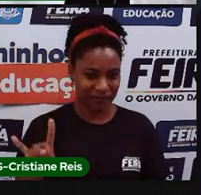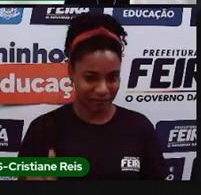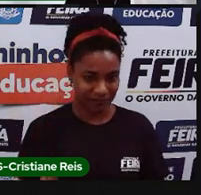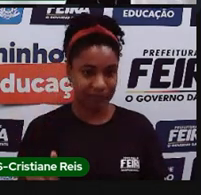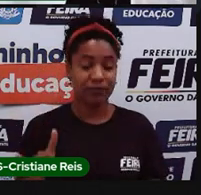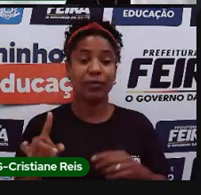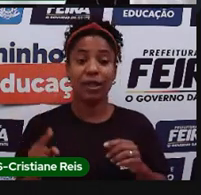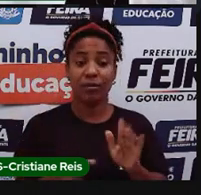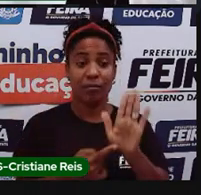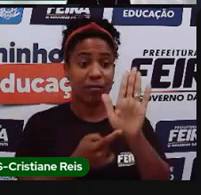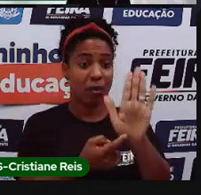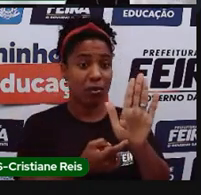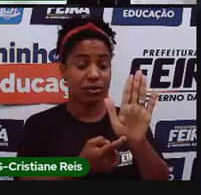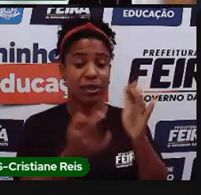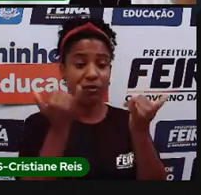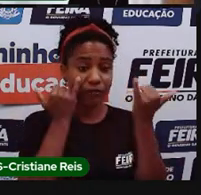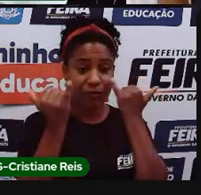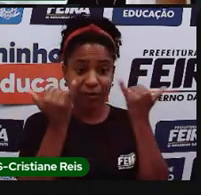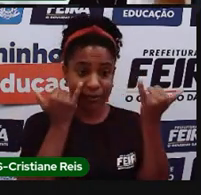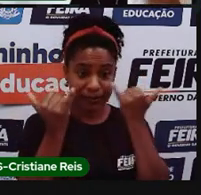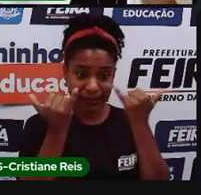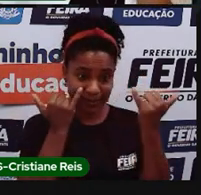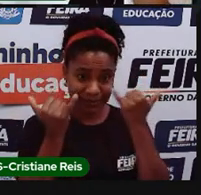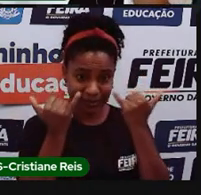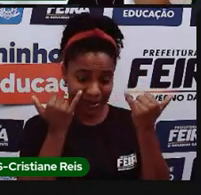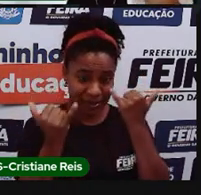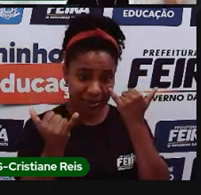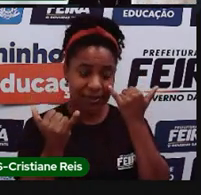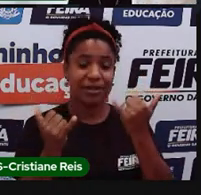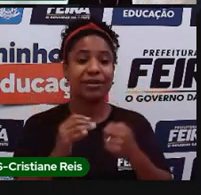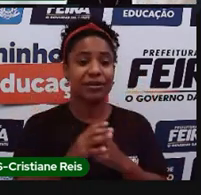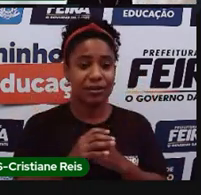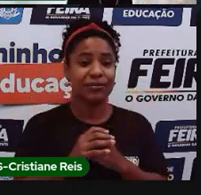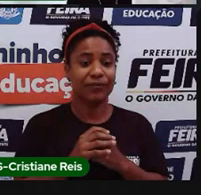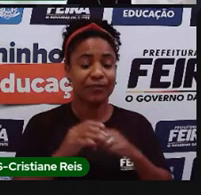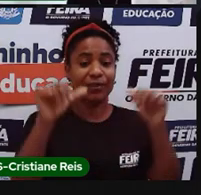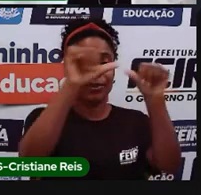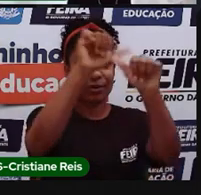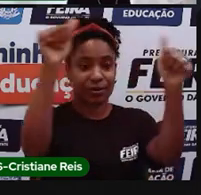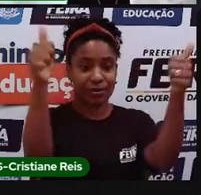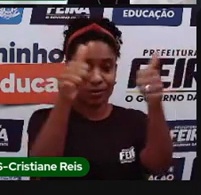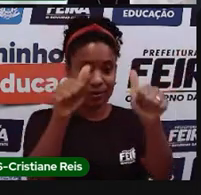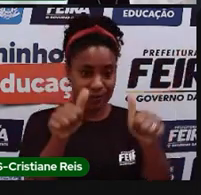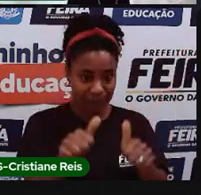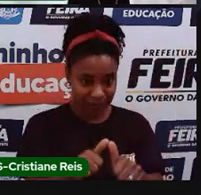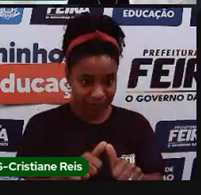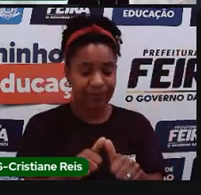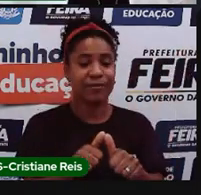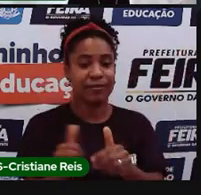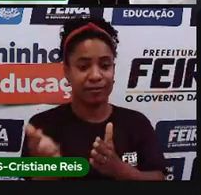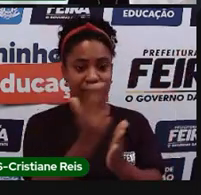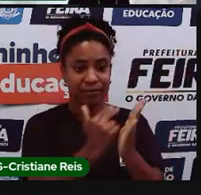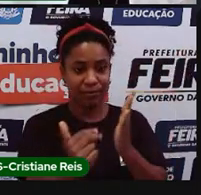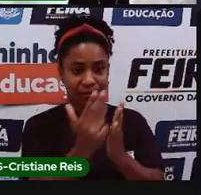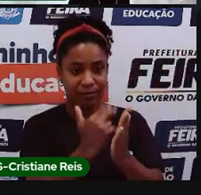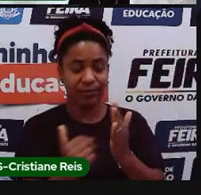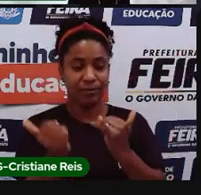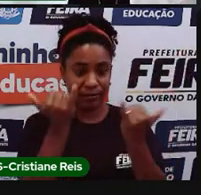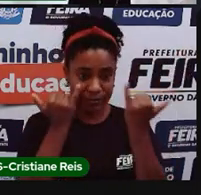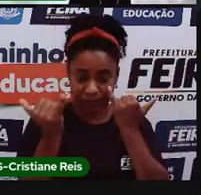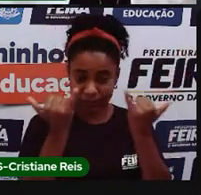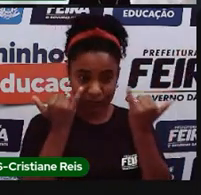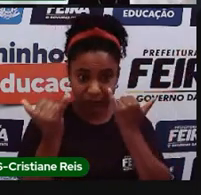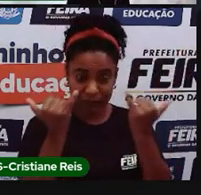um tipo de informação. Por isso, quando vocês estão pintando o mapa lá na escola, o professor que tem essa questão, né, da informação